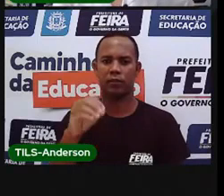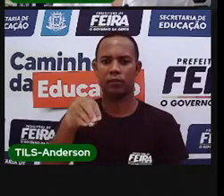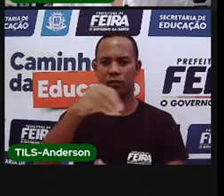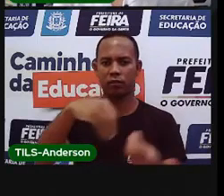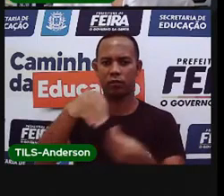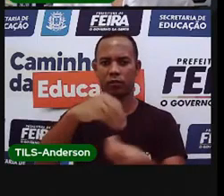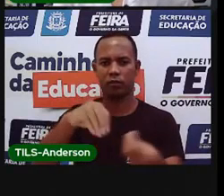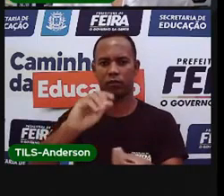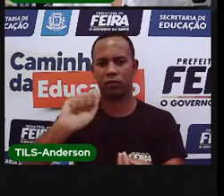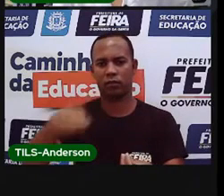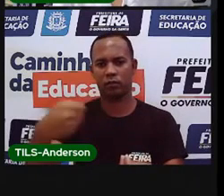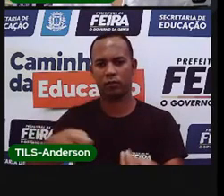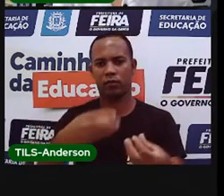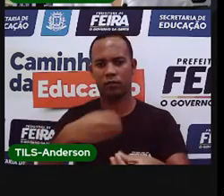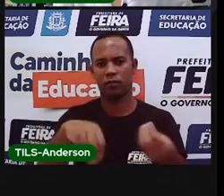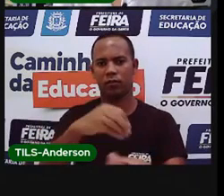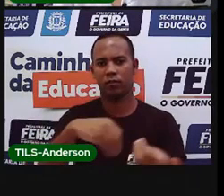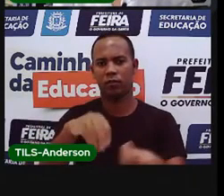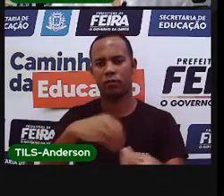resíduos sólidos na cidade.